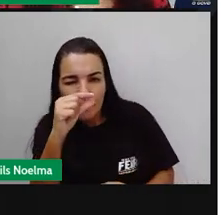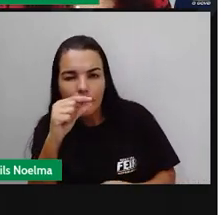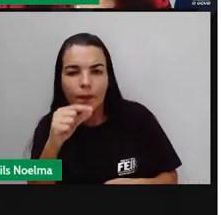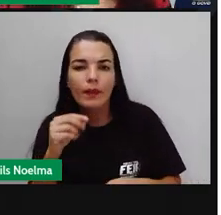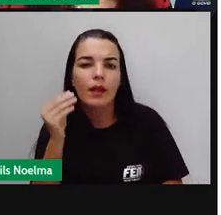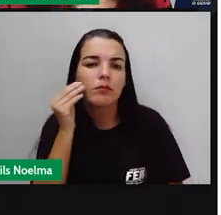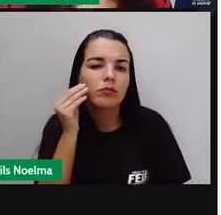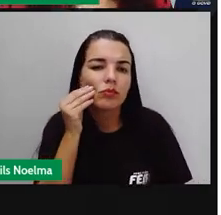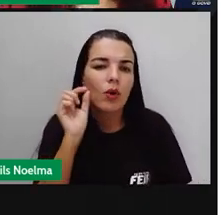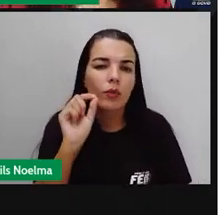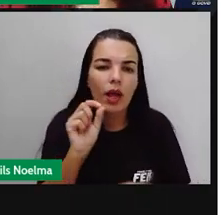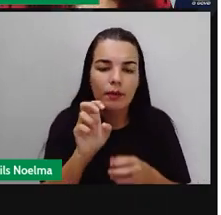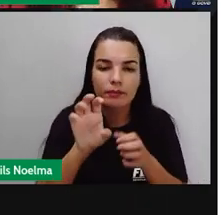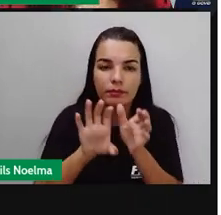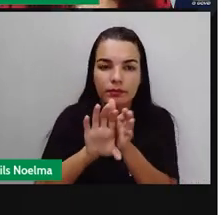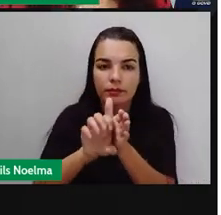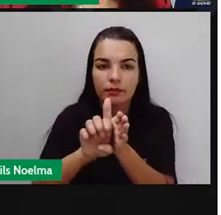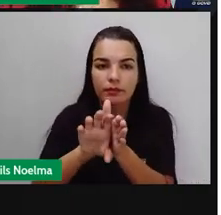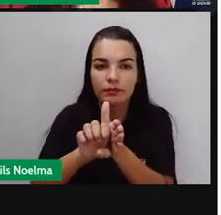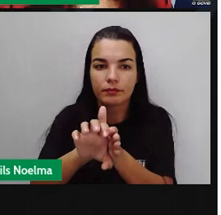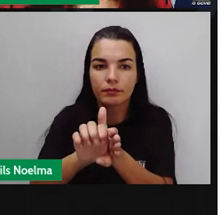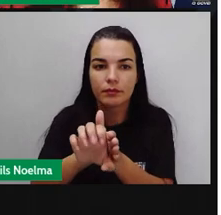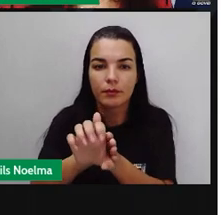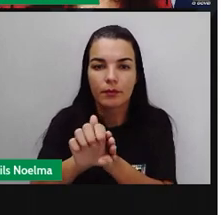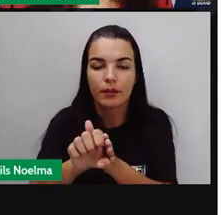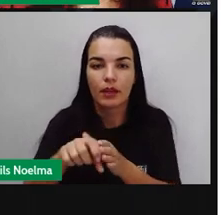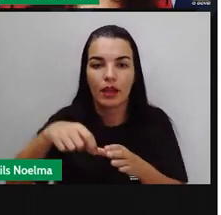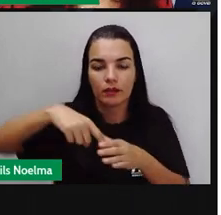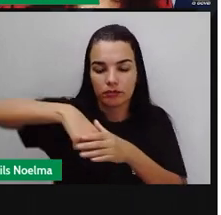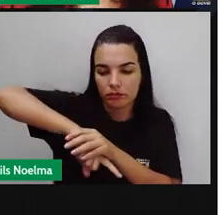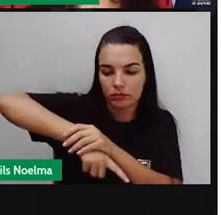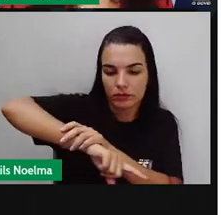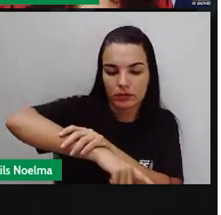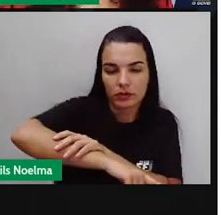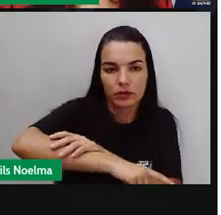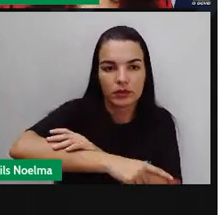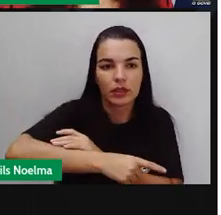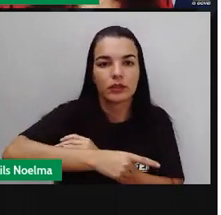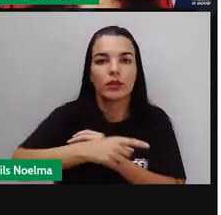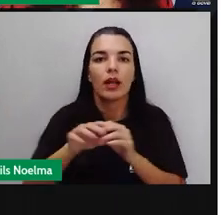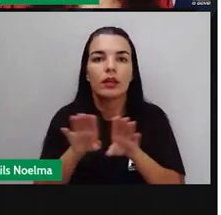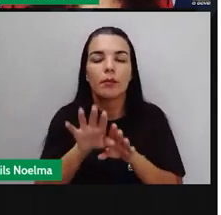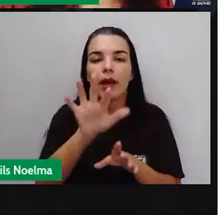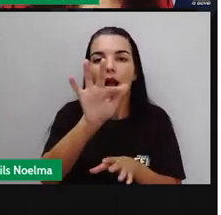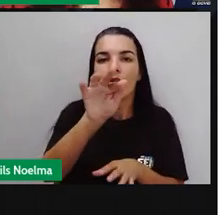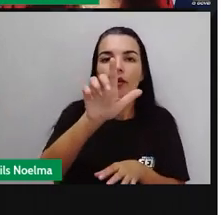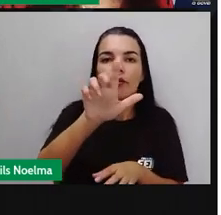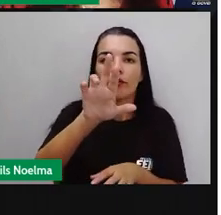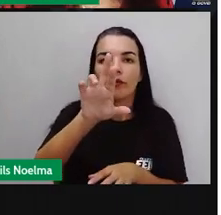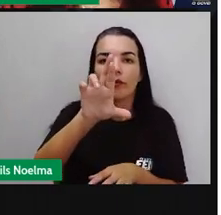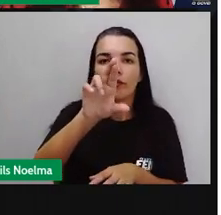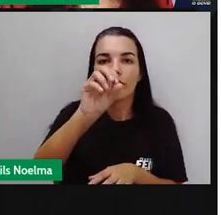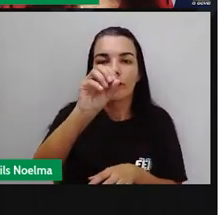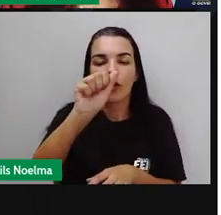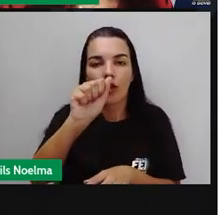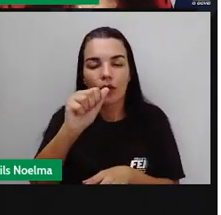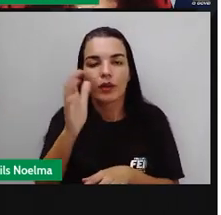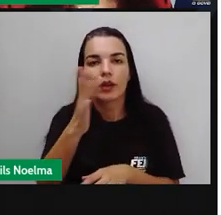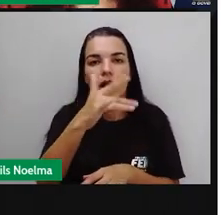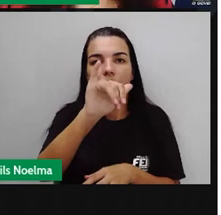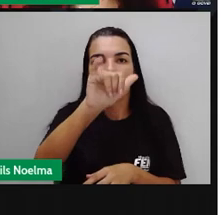dos micro-organismos, das bactérias que vivem no nosso intestino, que é o chamado de flora intestinal, que ajudam aí na